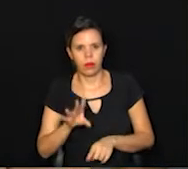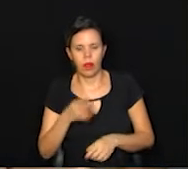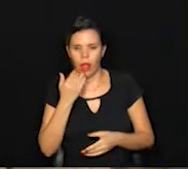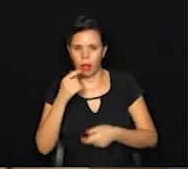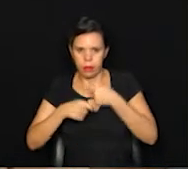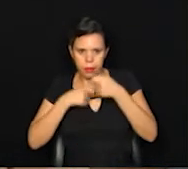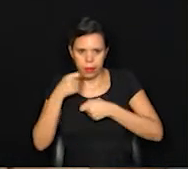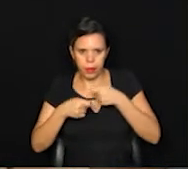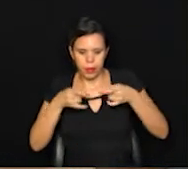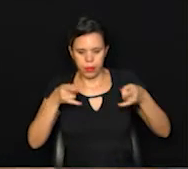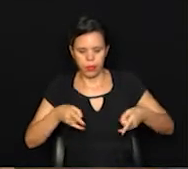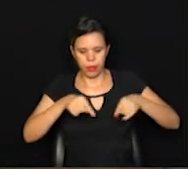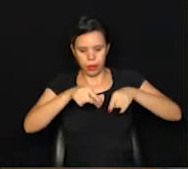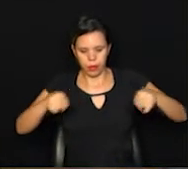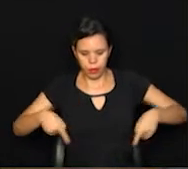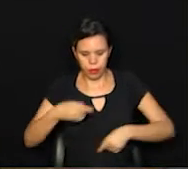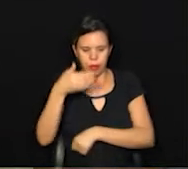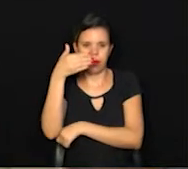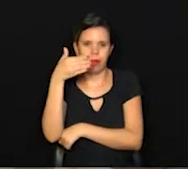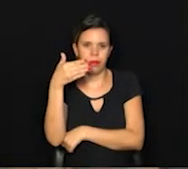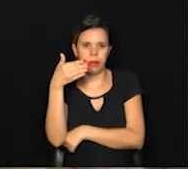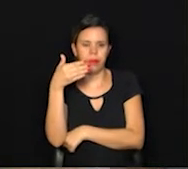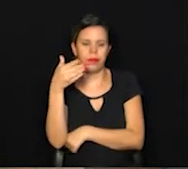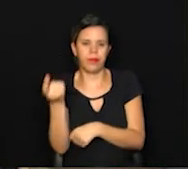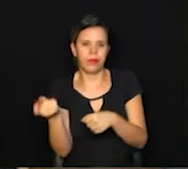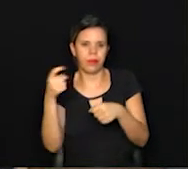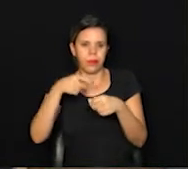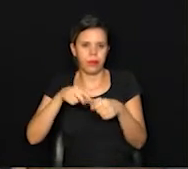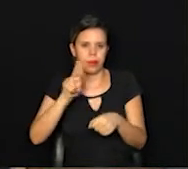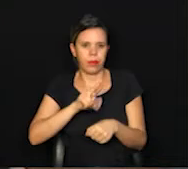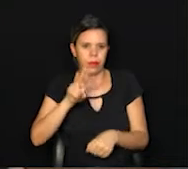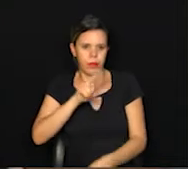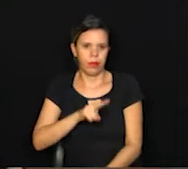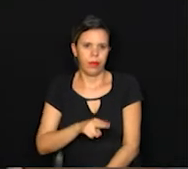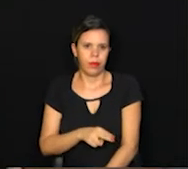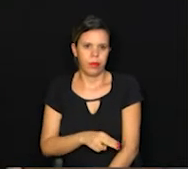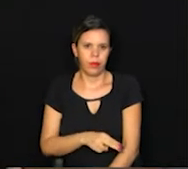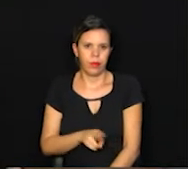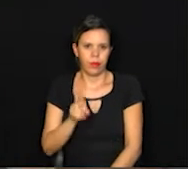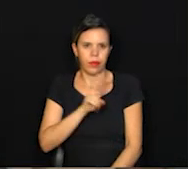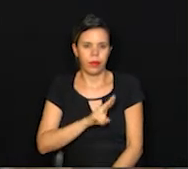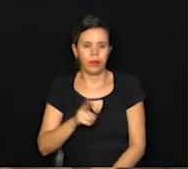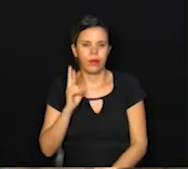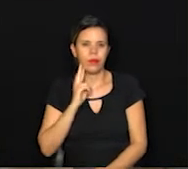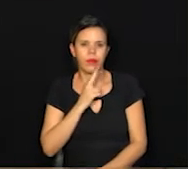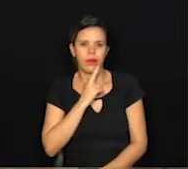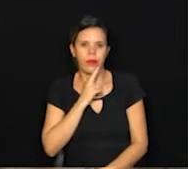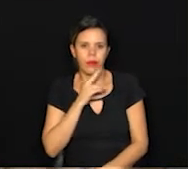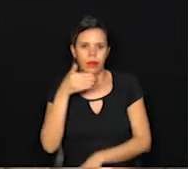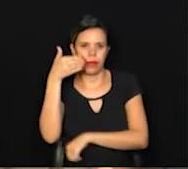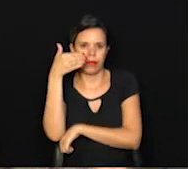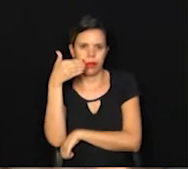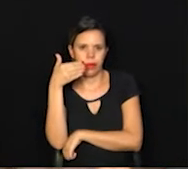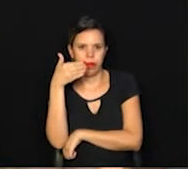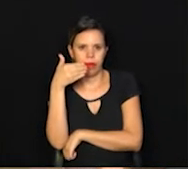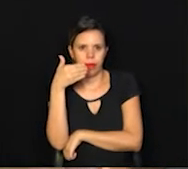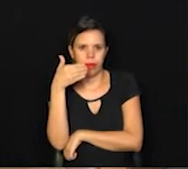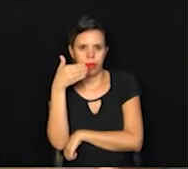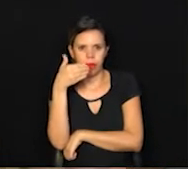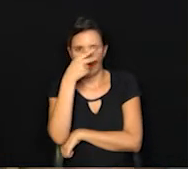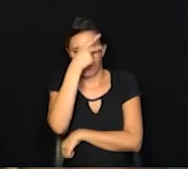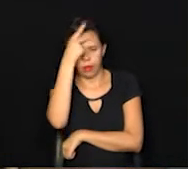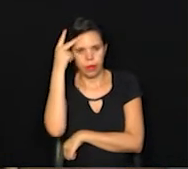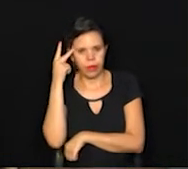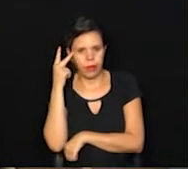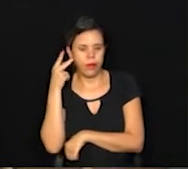alimentação nos quartos dos hotéis. Volta a autorização para uso dos restaurantes de hotéis exclusivamente para os